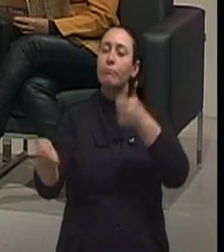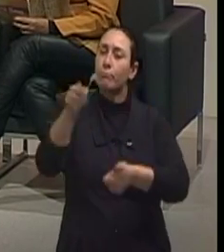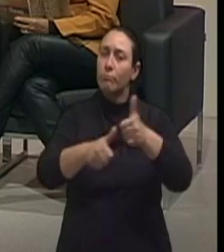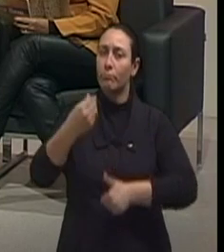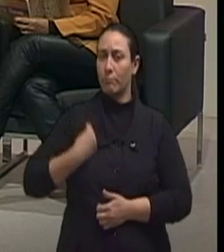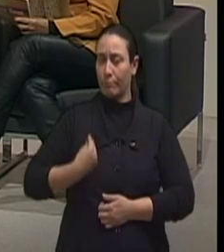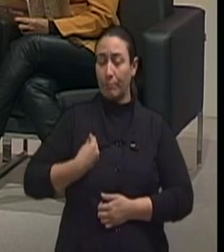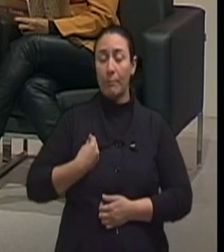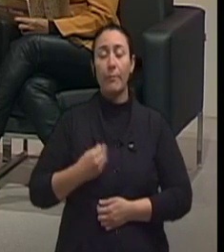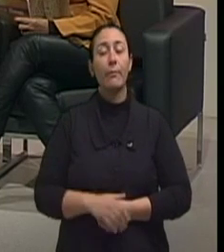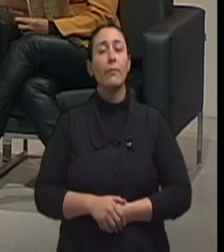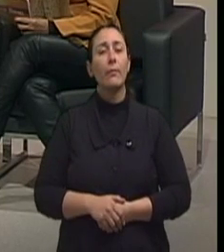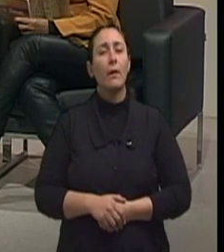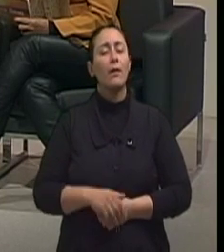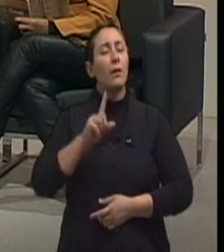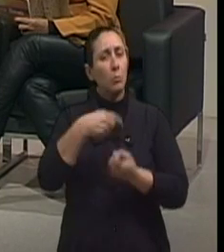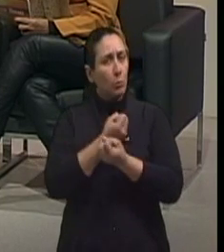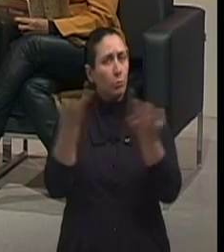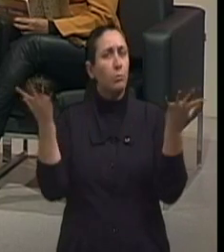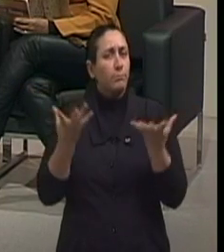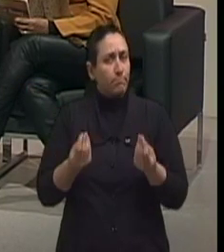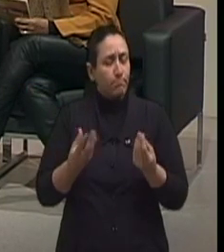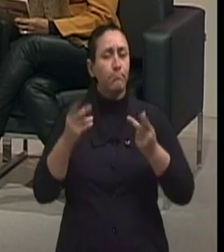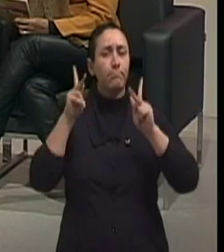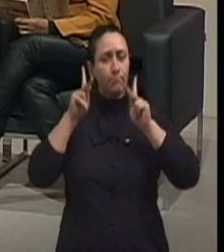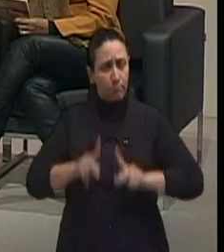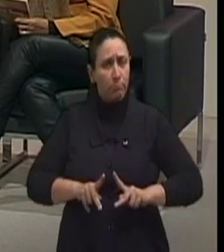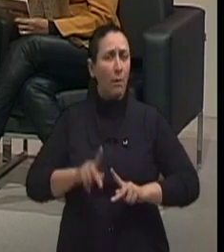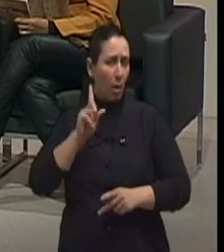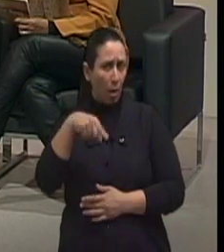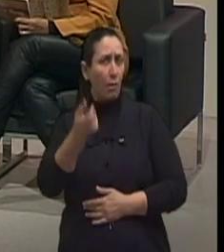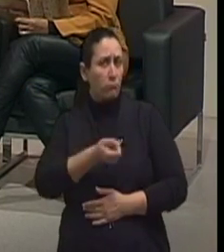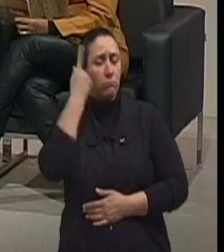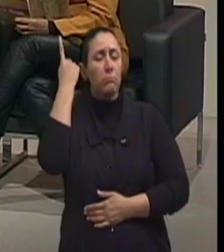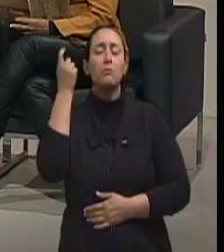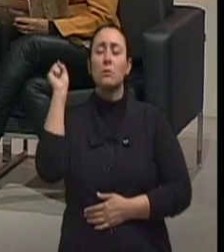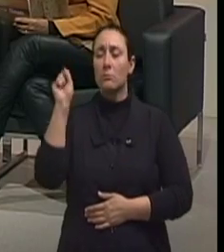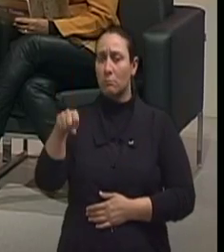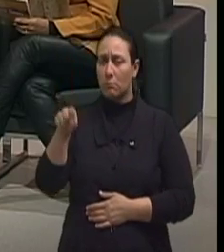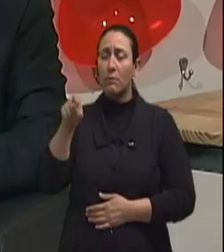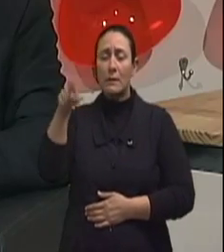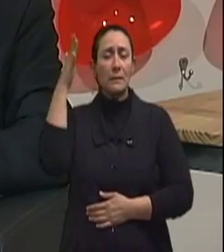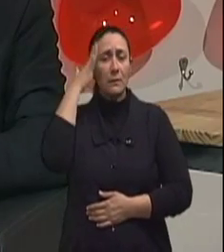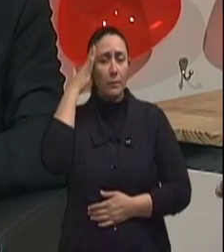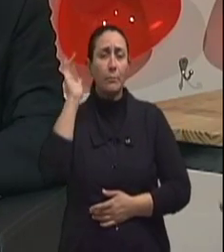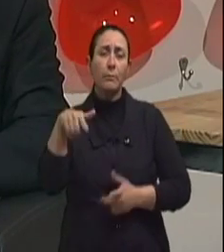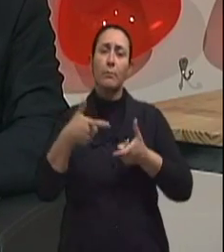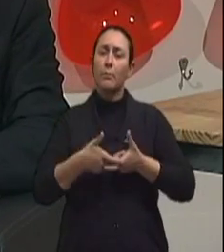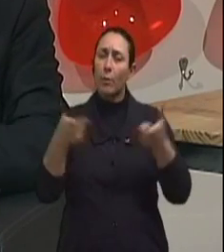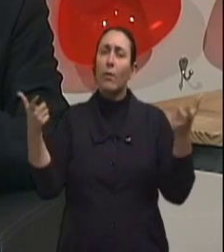alarmantes? São, porque é um número grande de casos. A população está envelhecendo, o câncer ainda é uma doença